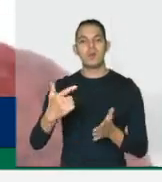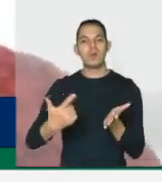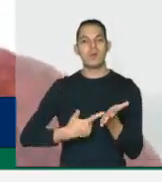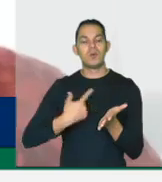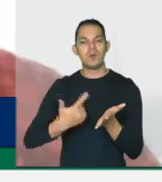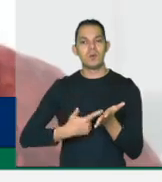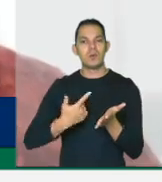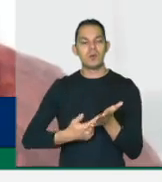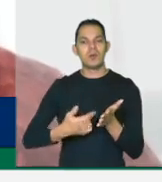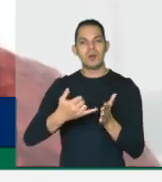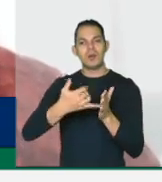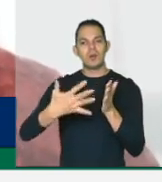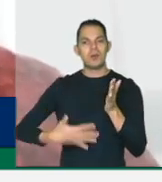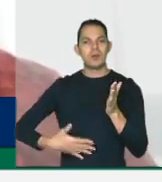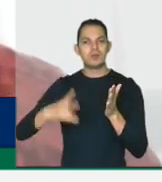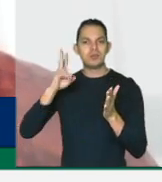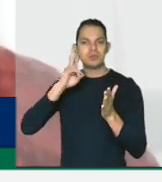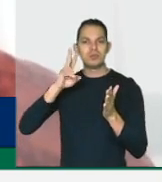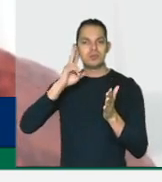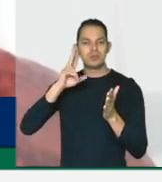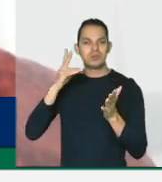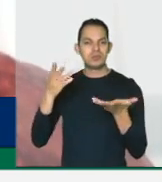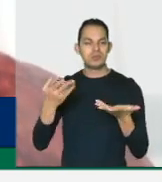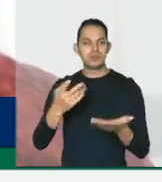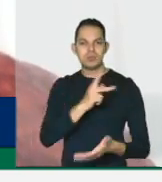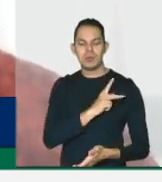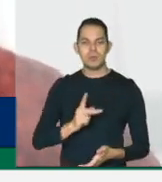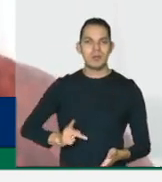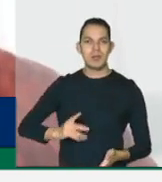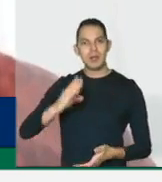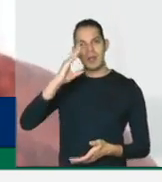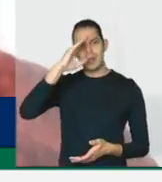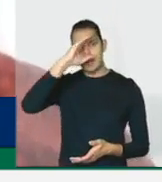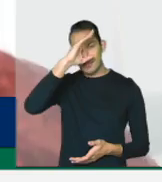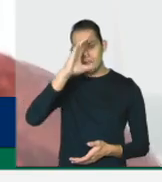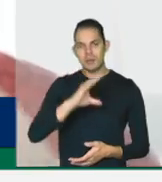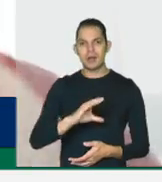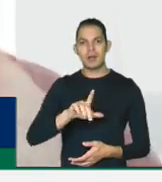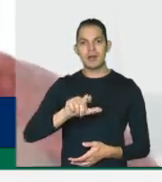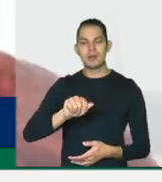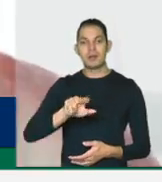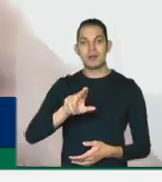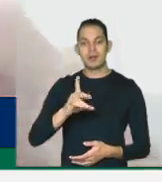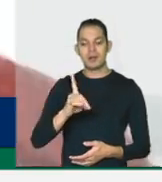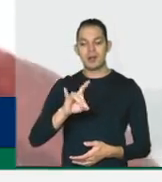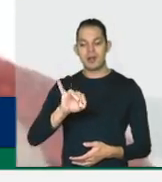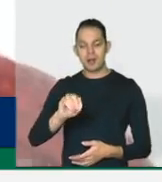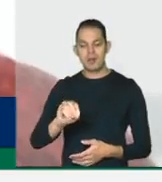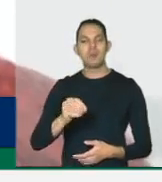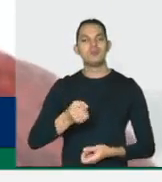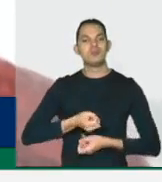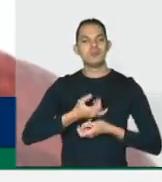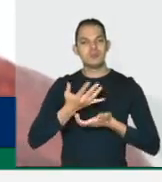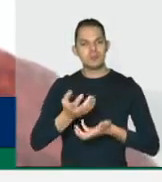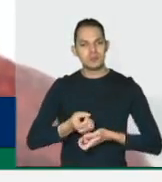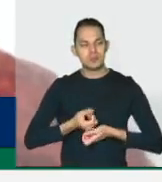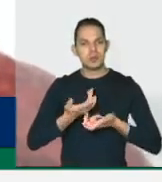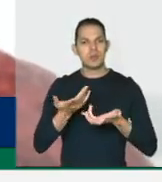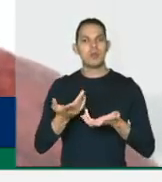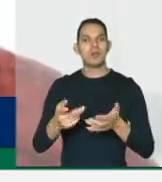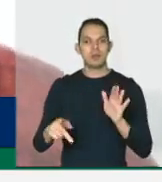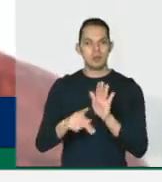contando a história do atual presidente da República, Cláudio Cardoso, nosso poeta, romancista, declamador